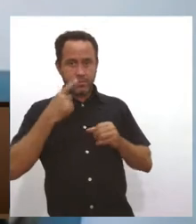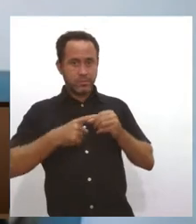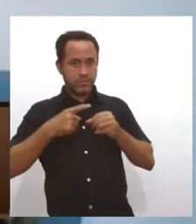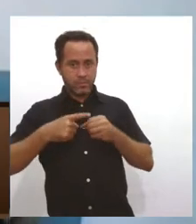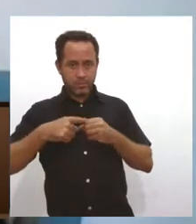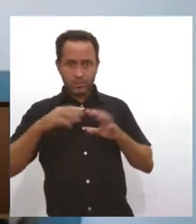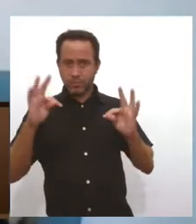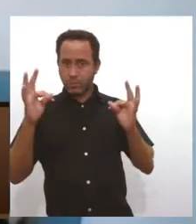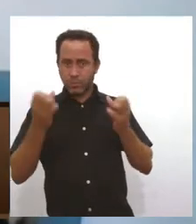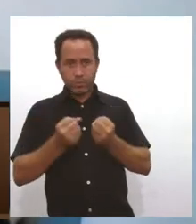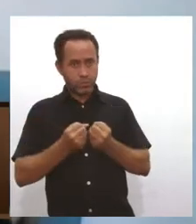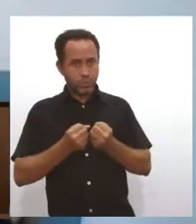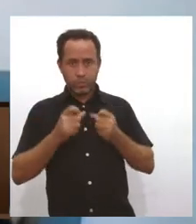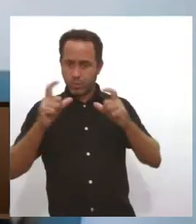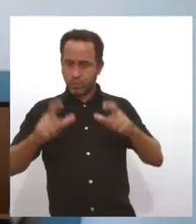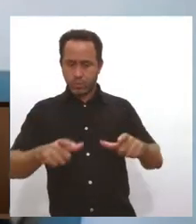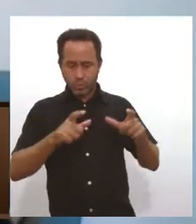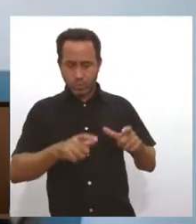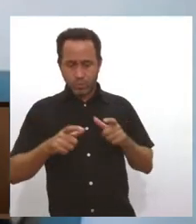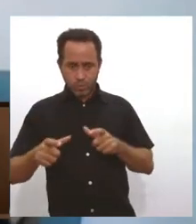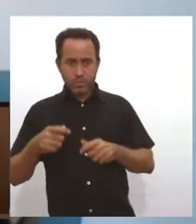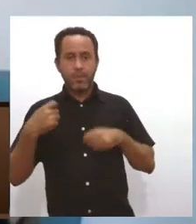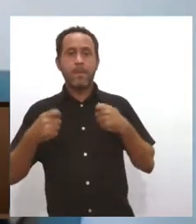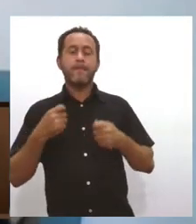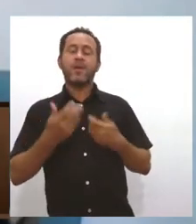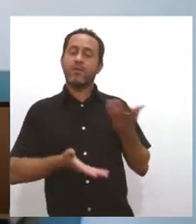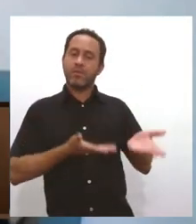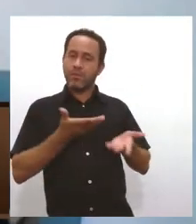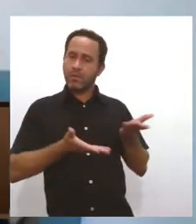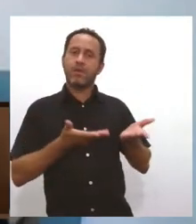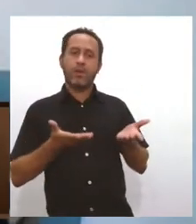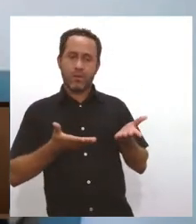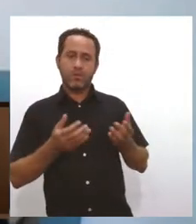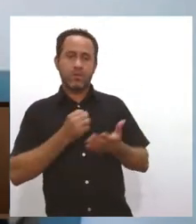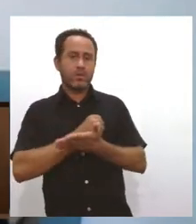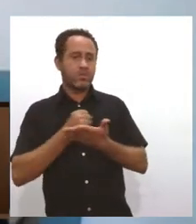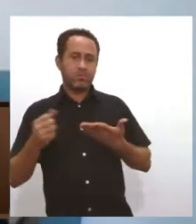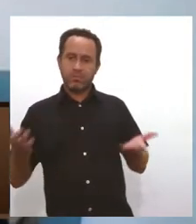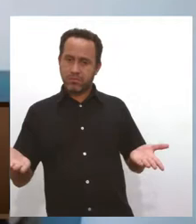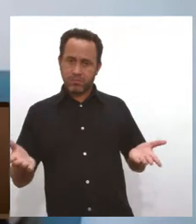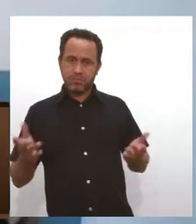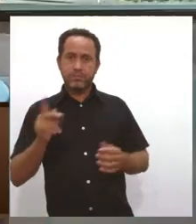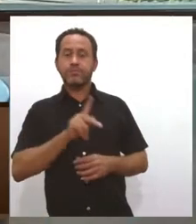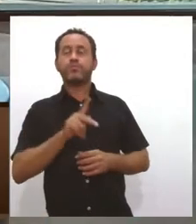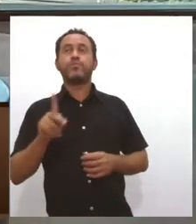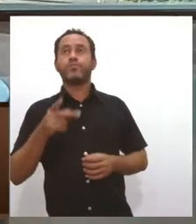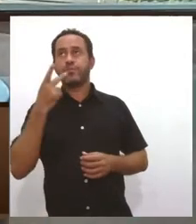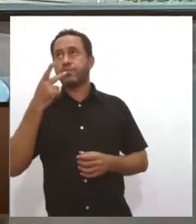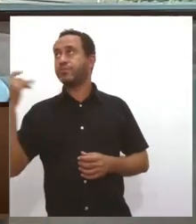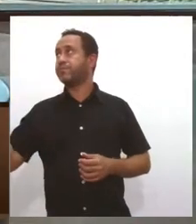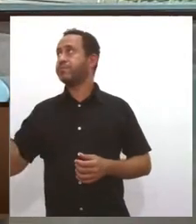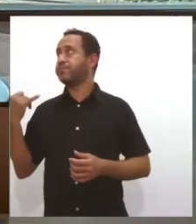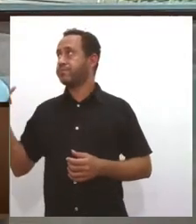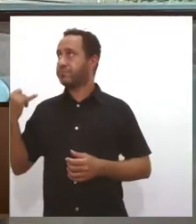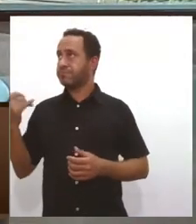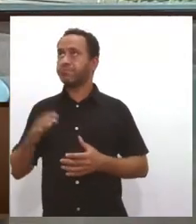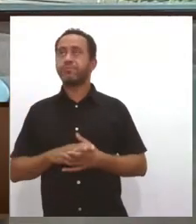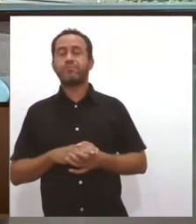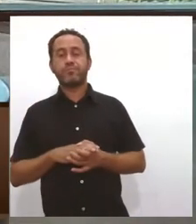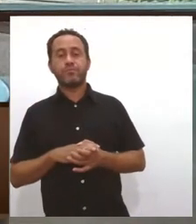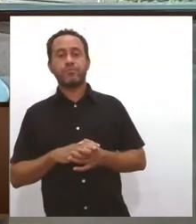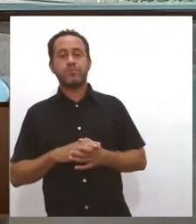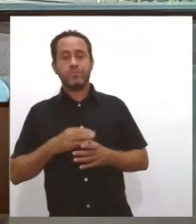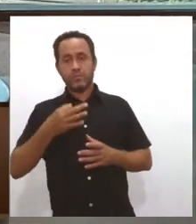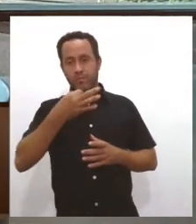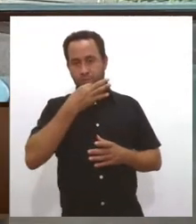todos os nossos biomas estão em estado já de sabedoria. Professor, a senhora falou, eu citei